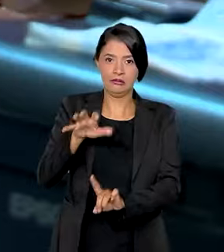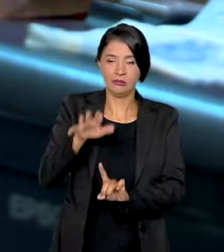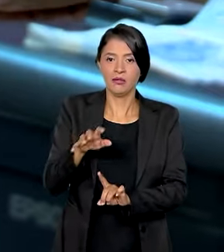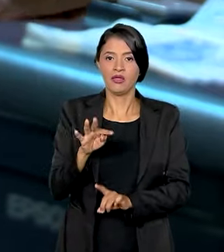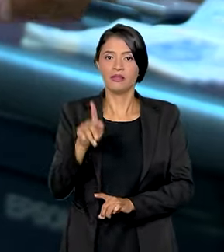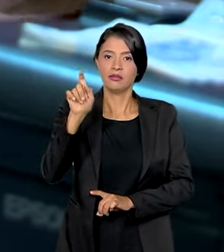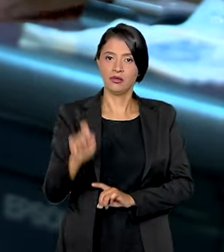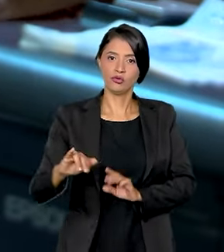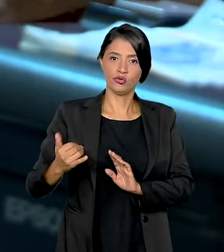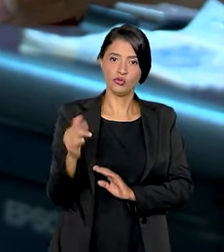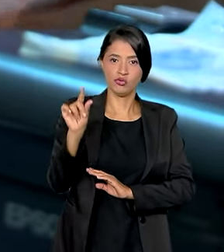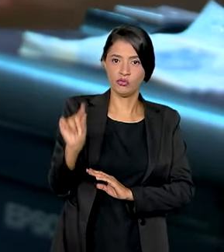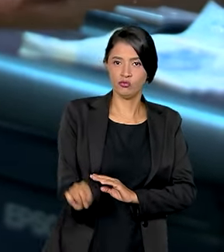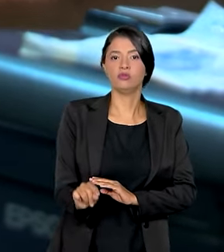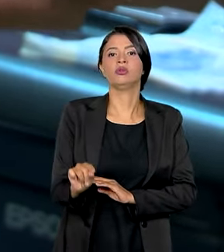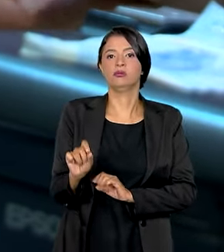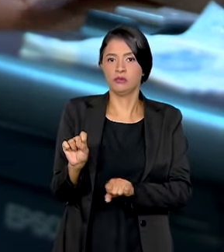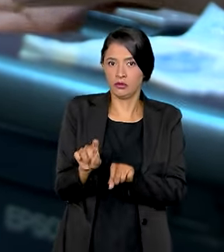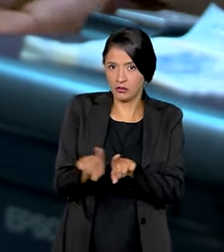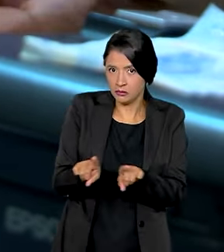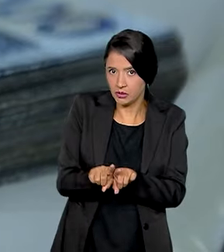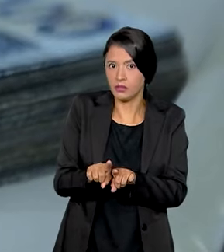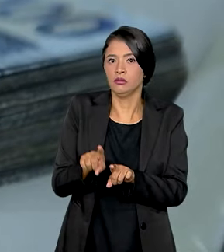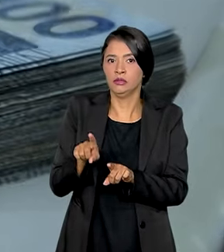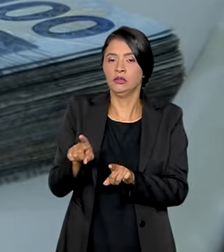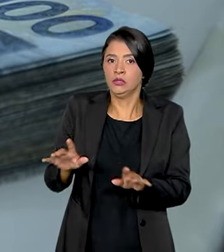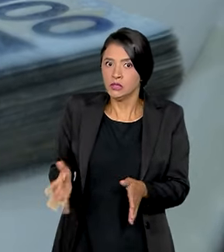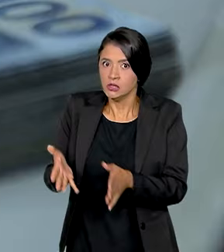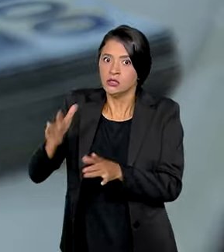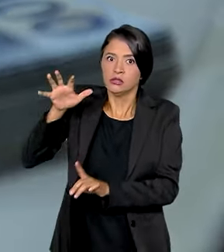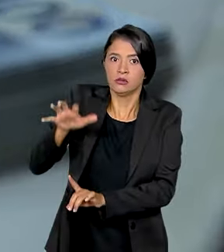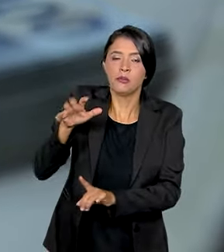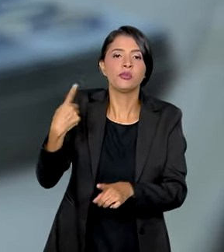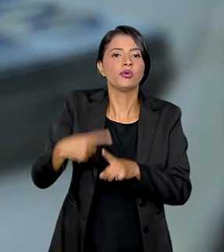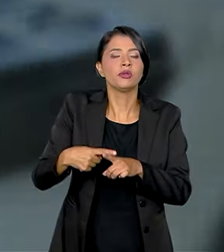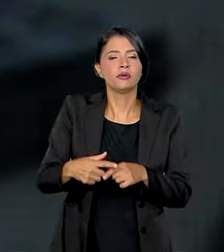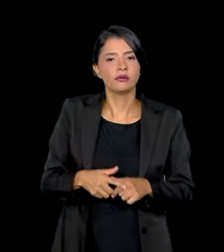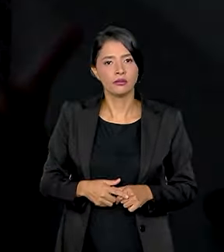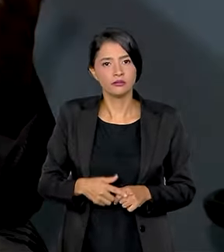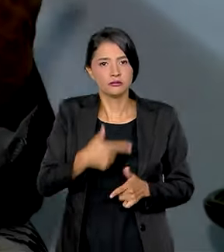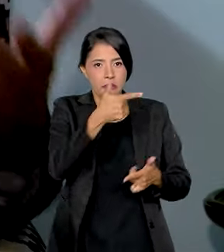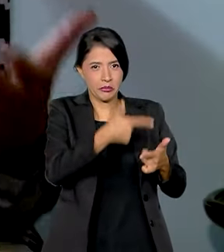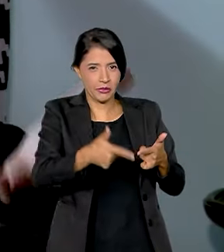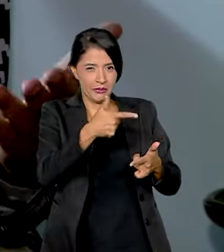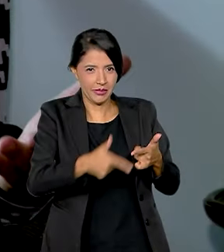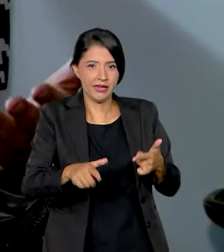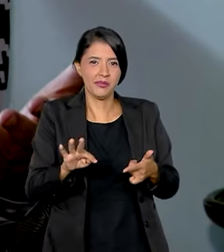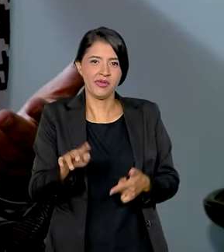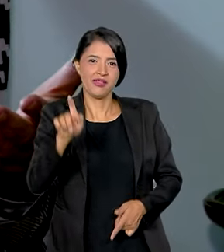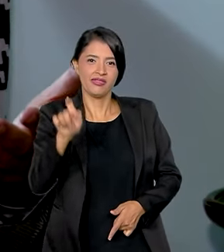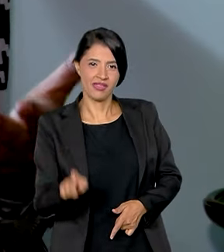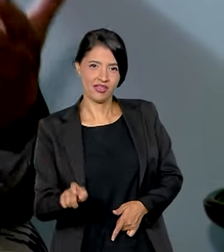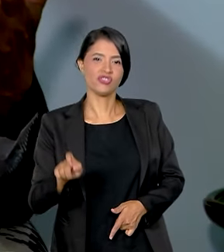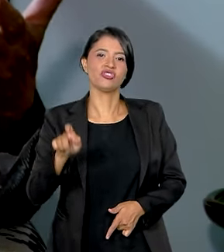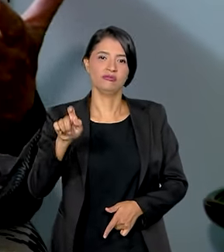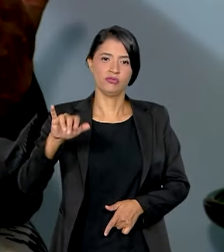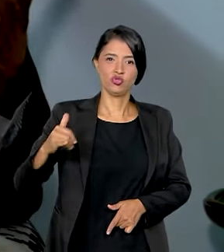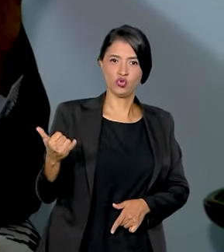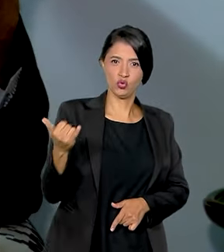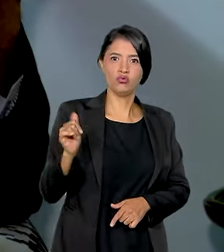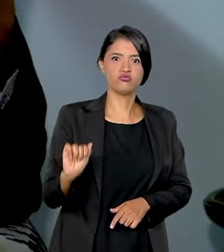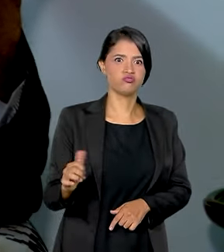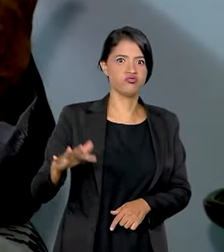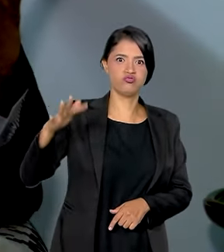reduzir a taxa básica de juros foi grande. Sabe por quê? O problema de taxa de juros alta